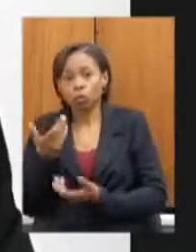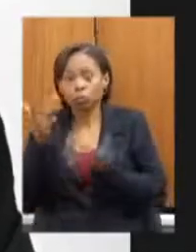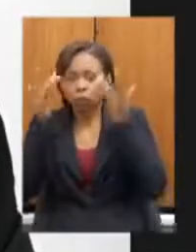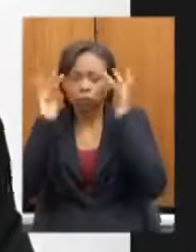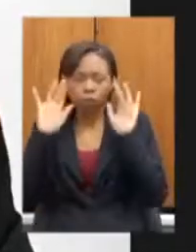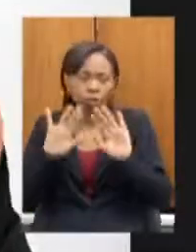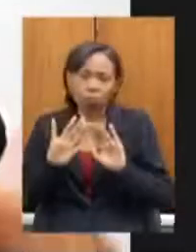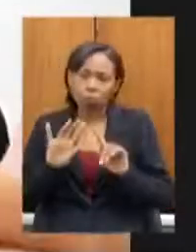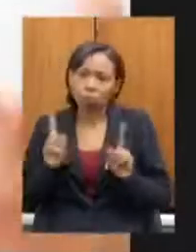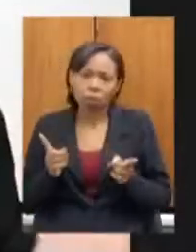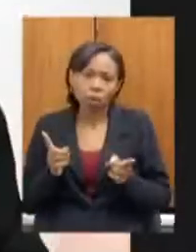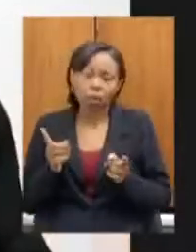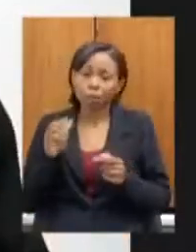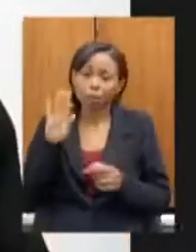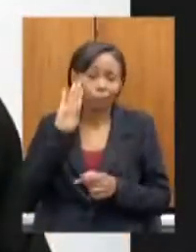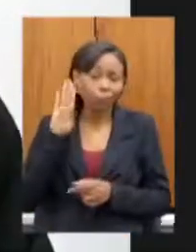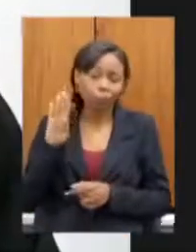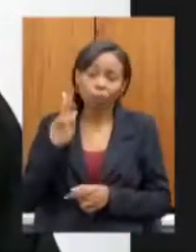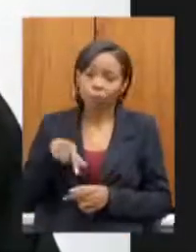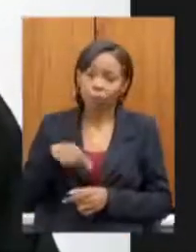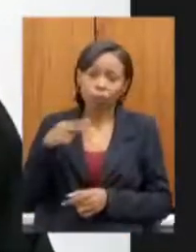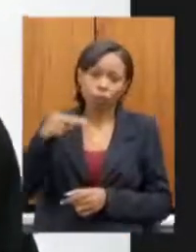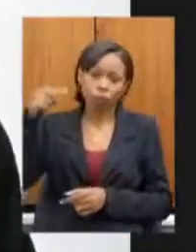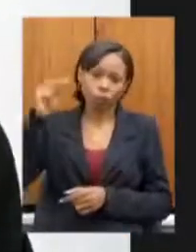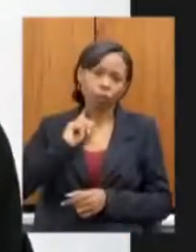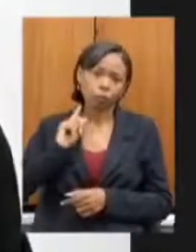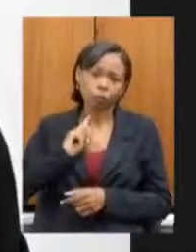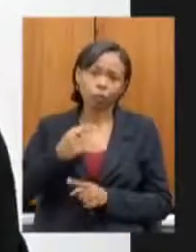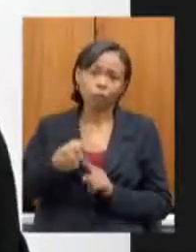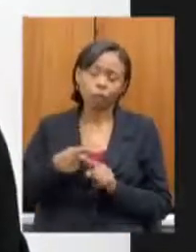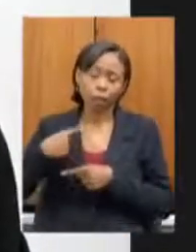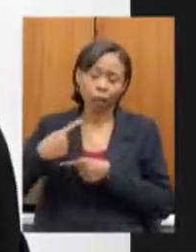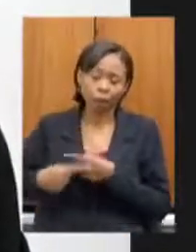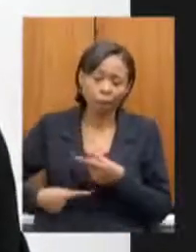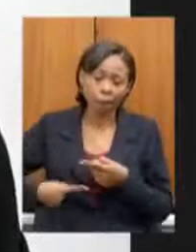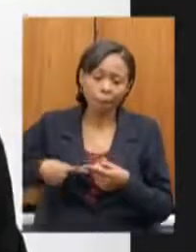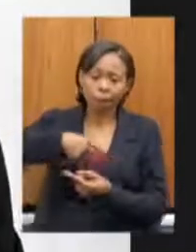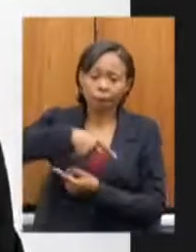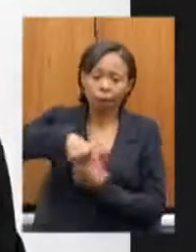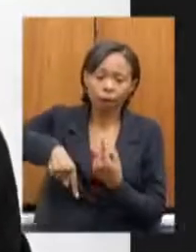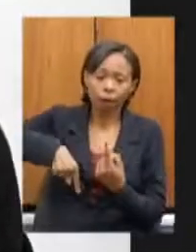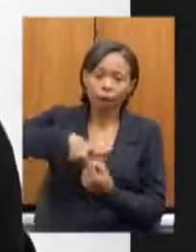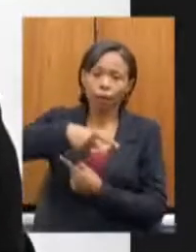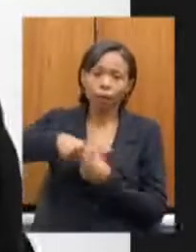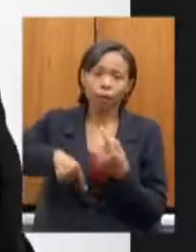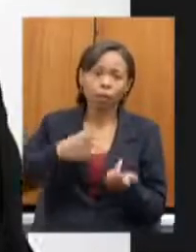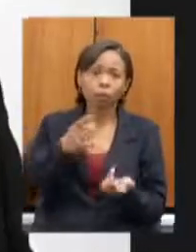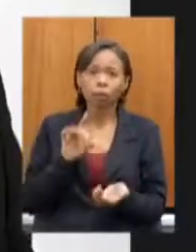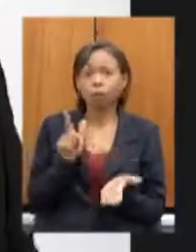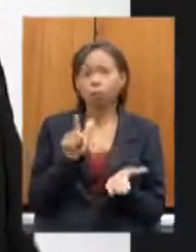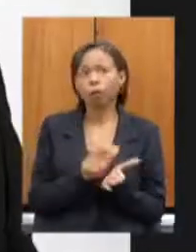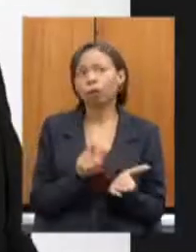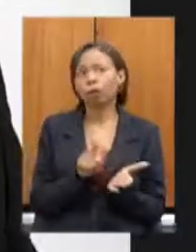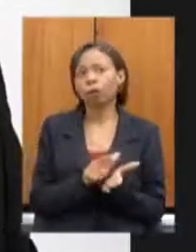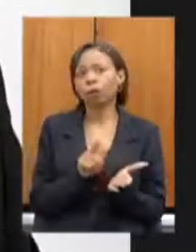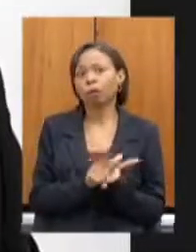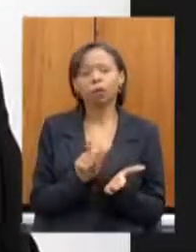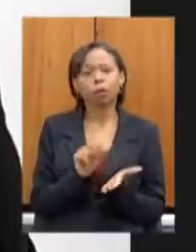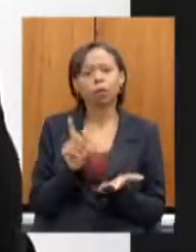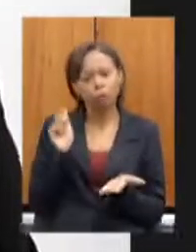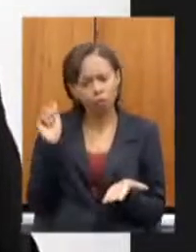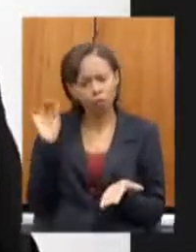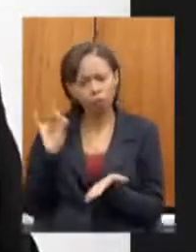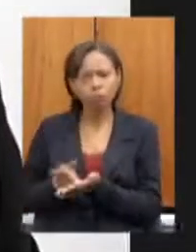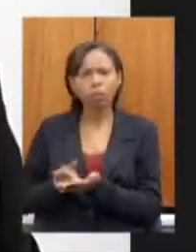então dá um sinal que o ciclo virtuoso exista além do papel além do ideatório e passa efetivamente a acontecer na